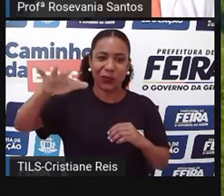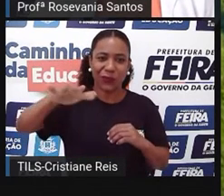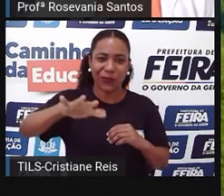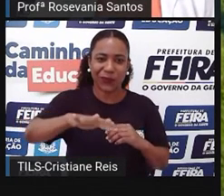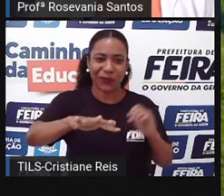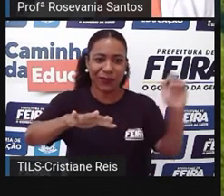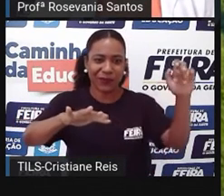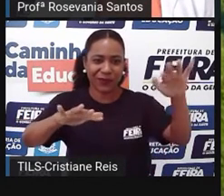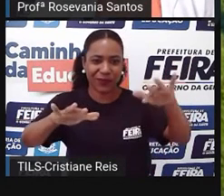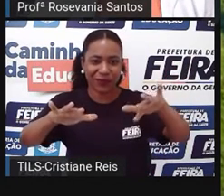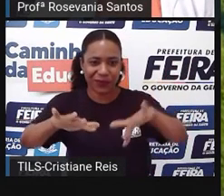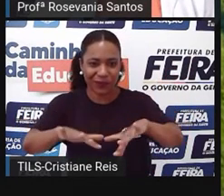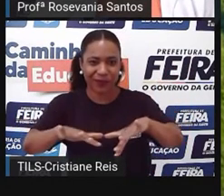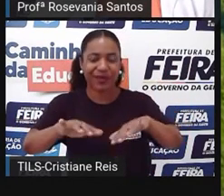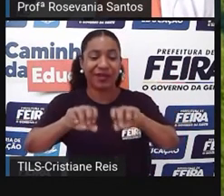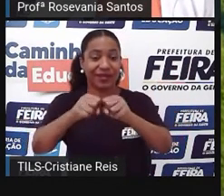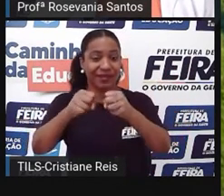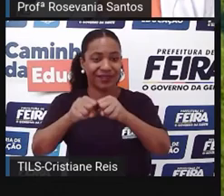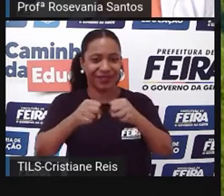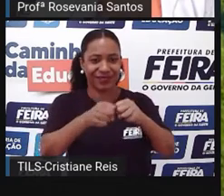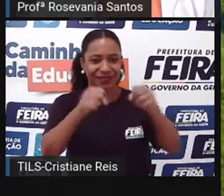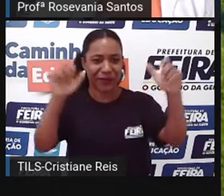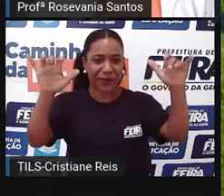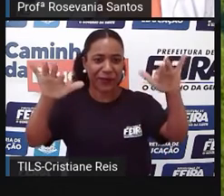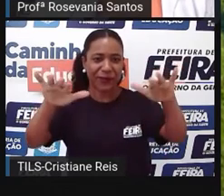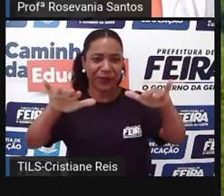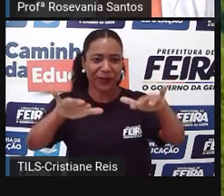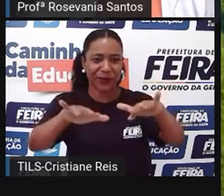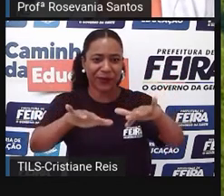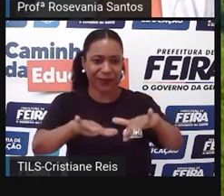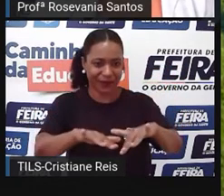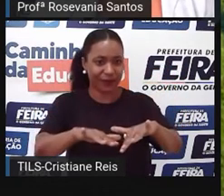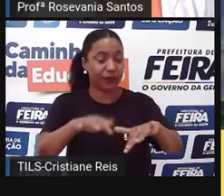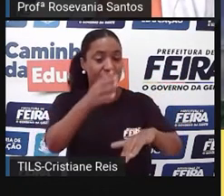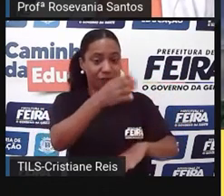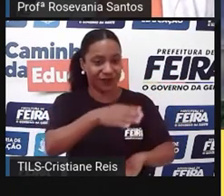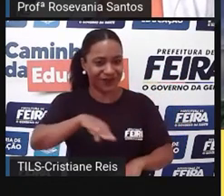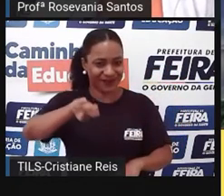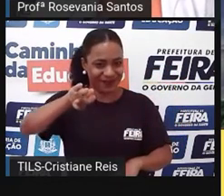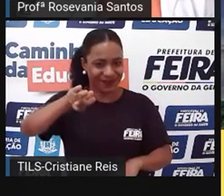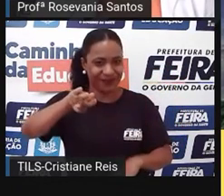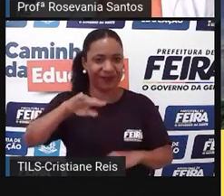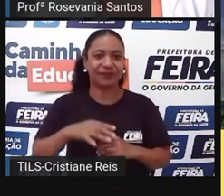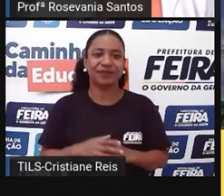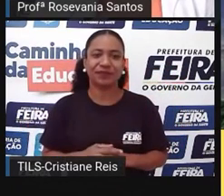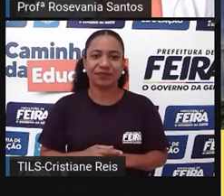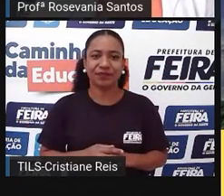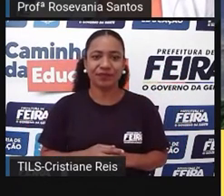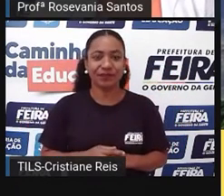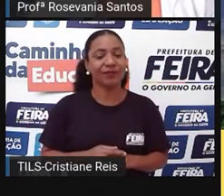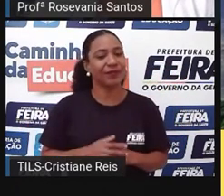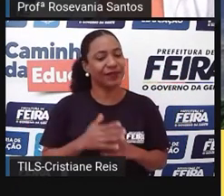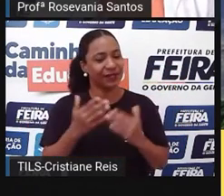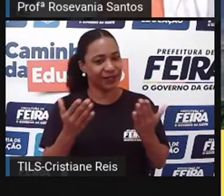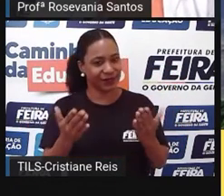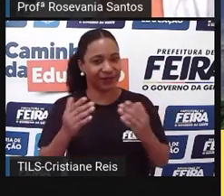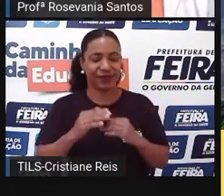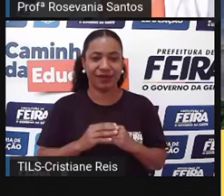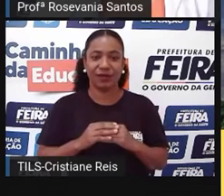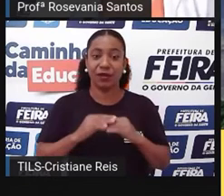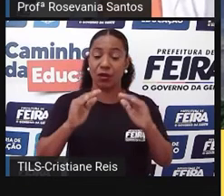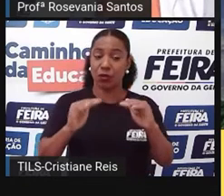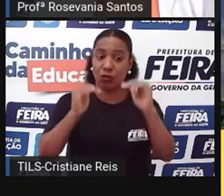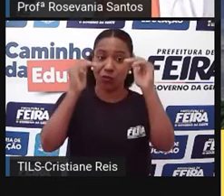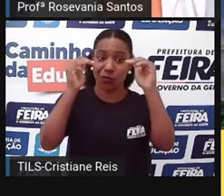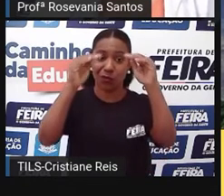né, esse formato aqui. Então, a gente chama de depressão essas áreas aí. Já os planaltos, eu fiz questão